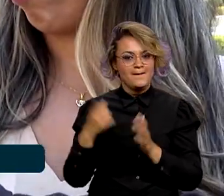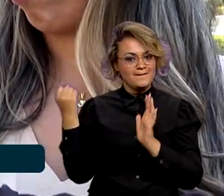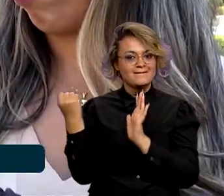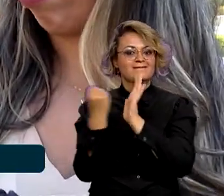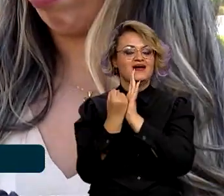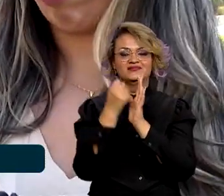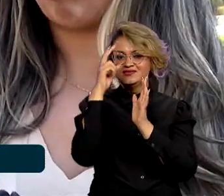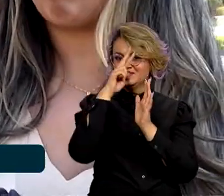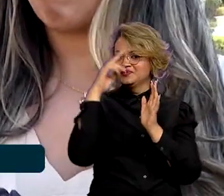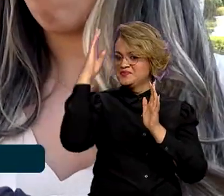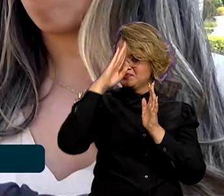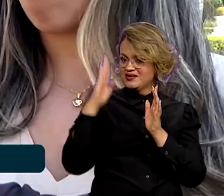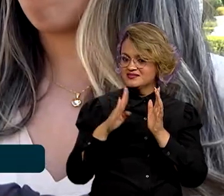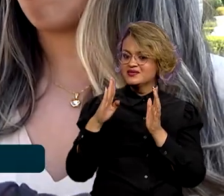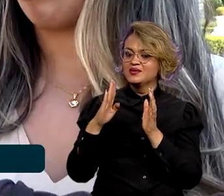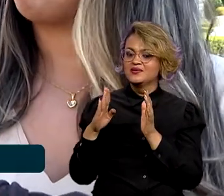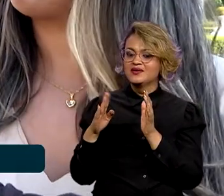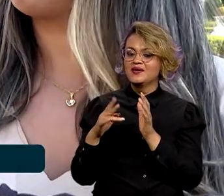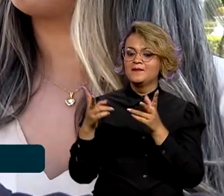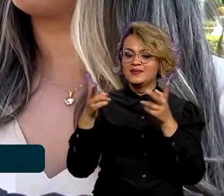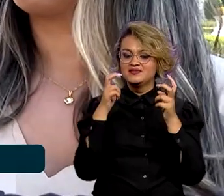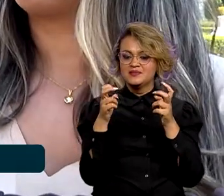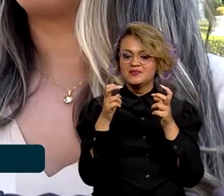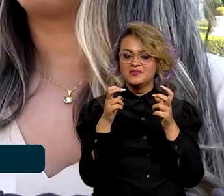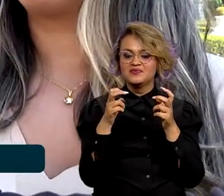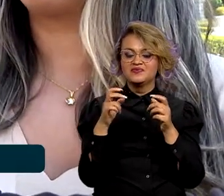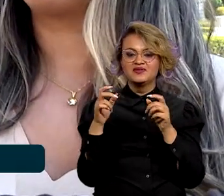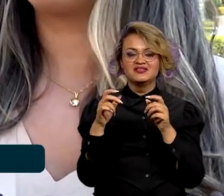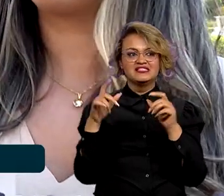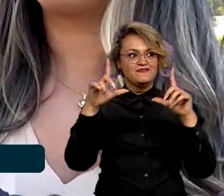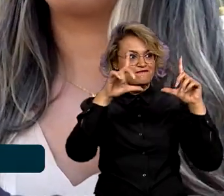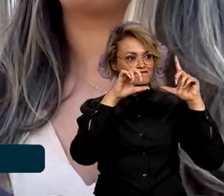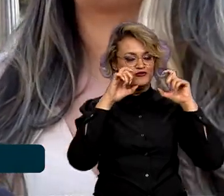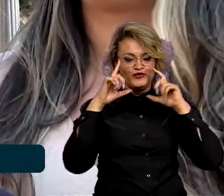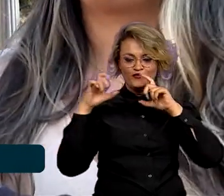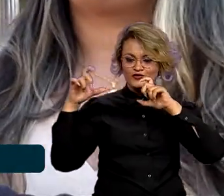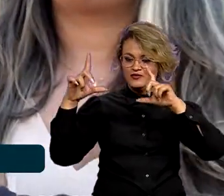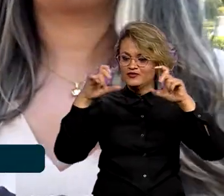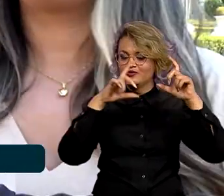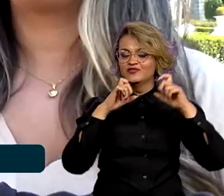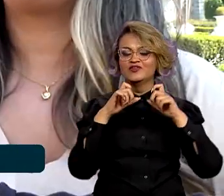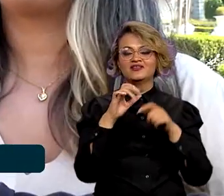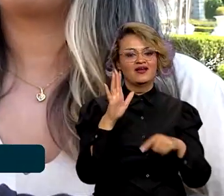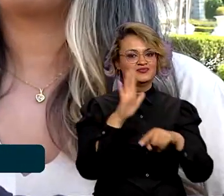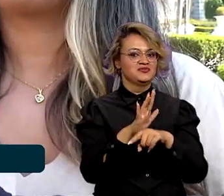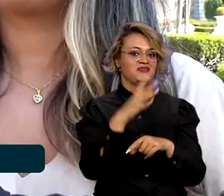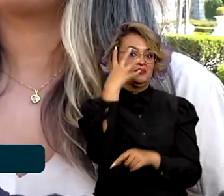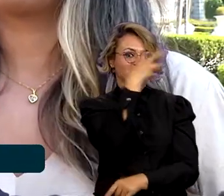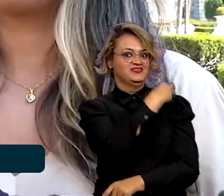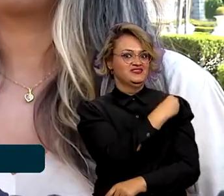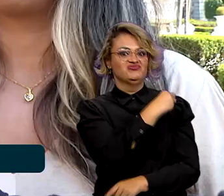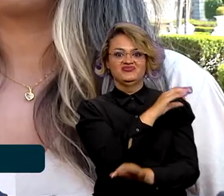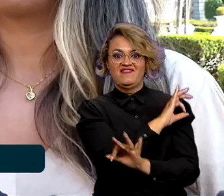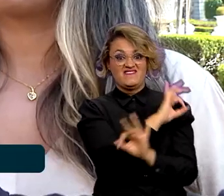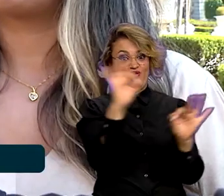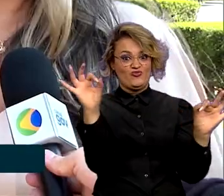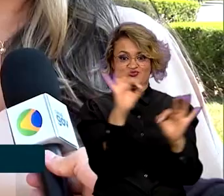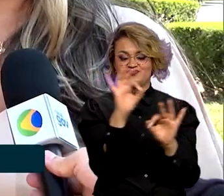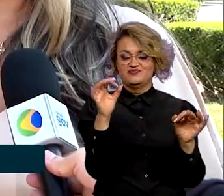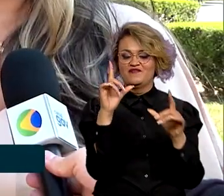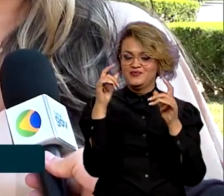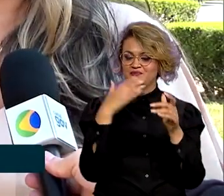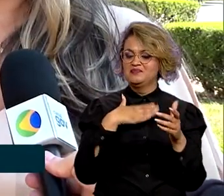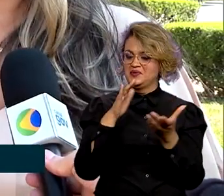na história do nosso país, né? Eu entendo que, fotograficamente falando, ele contribui muito para que as fotos fiquem sensacionais.